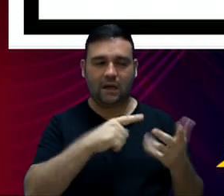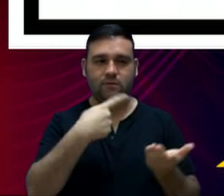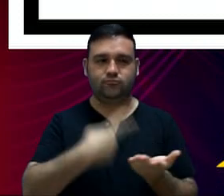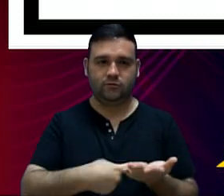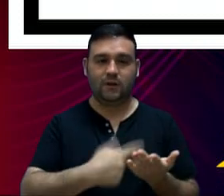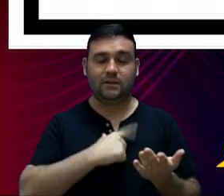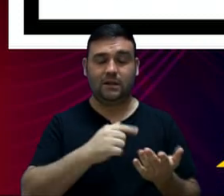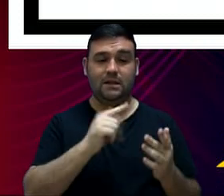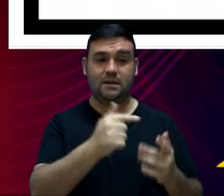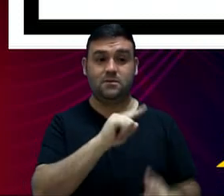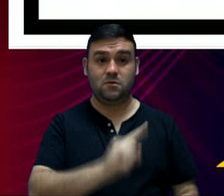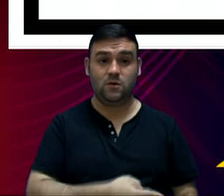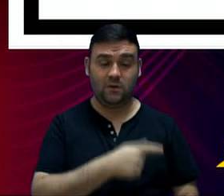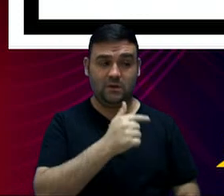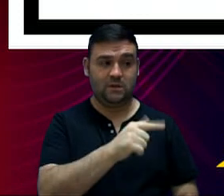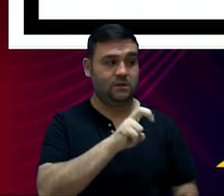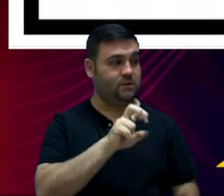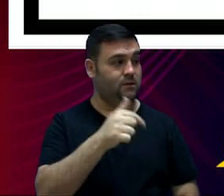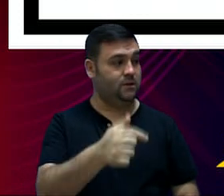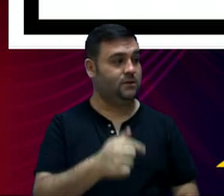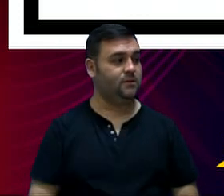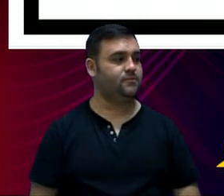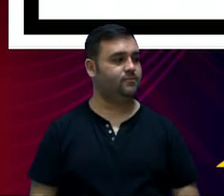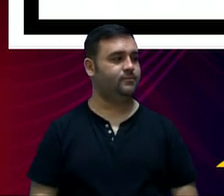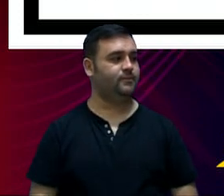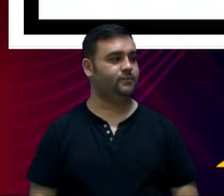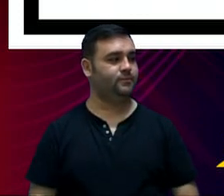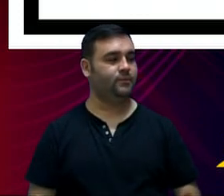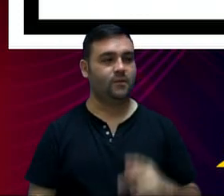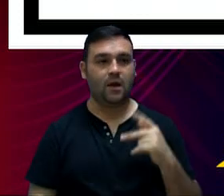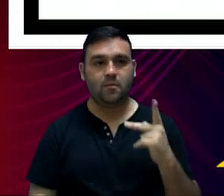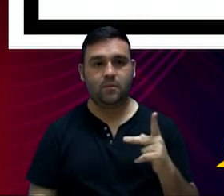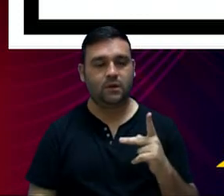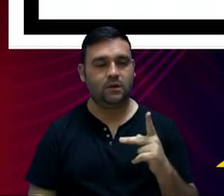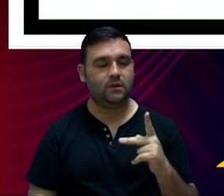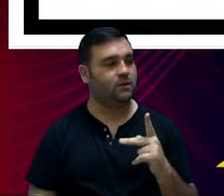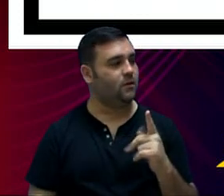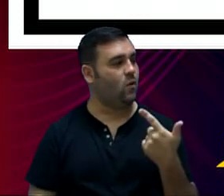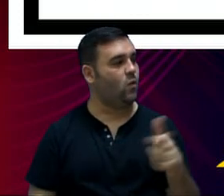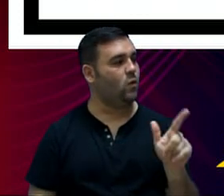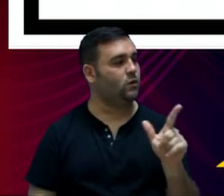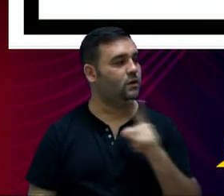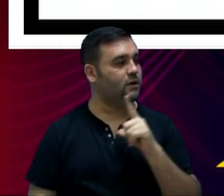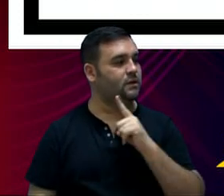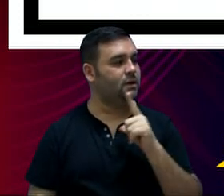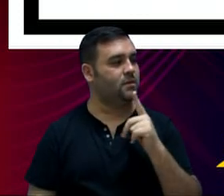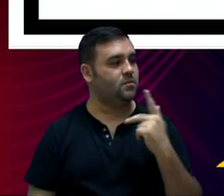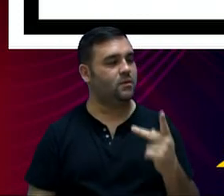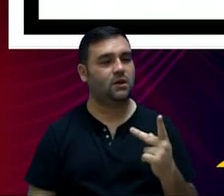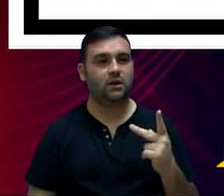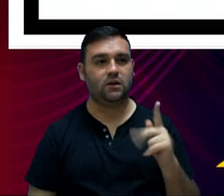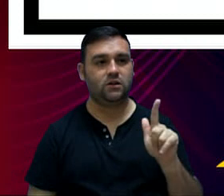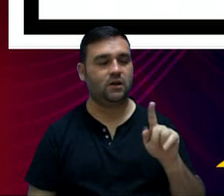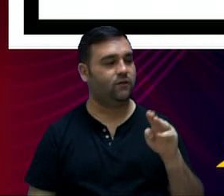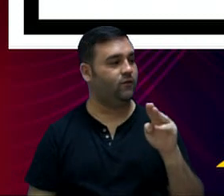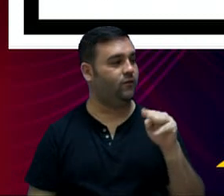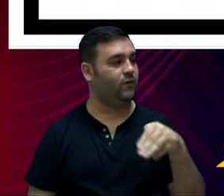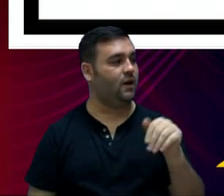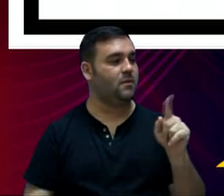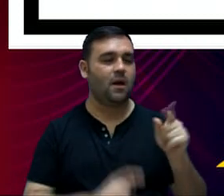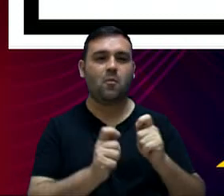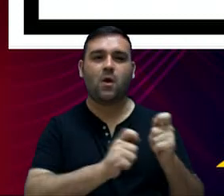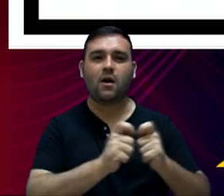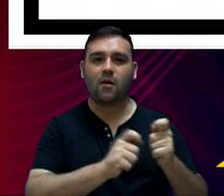BOS, R 7.257.000.000. Uma outra operação aqui, com a Procuradoria-Geral da